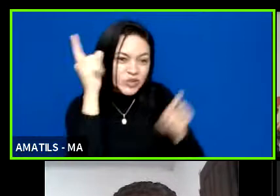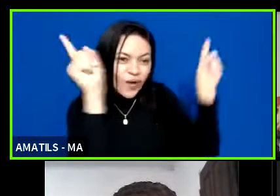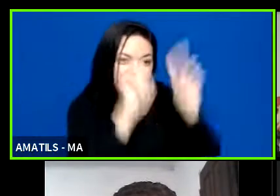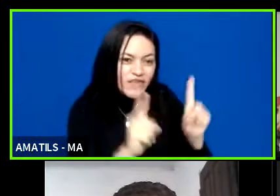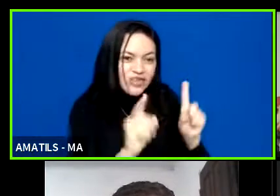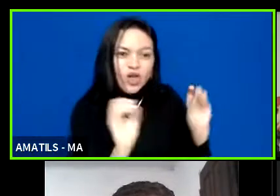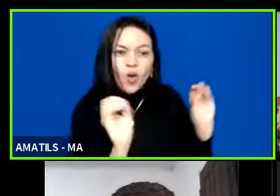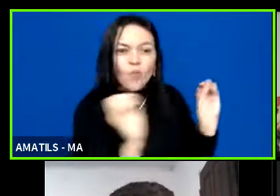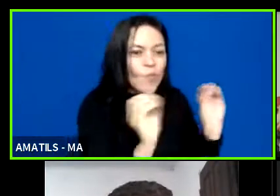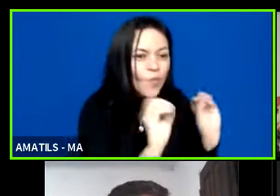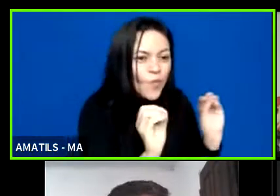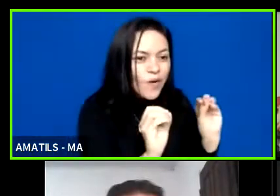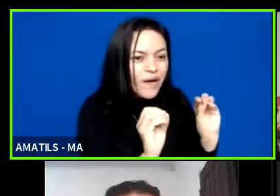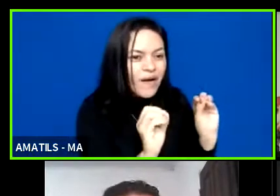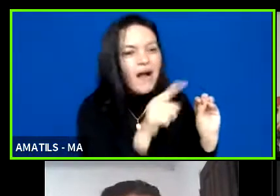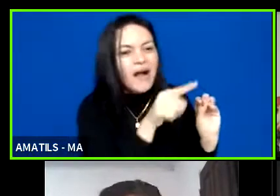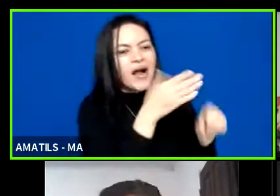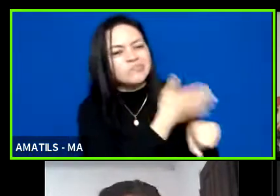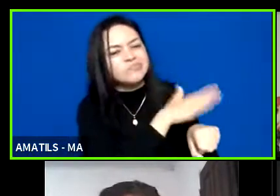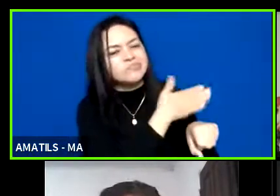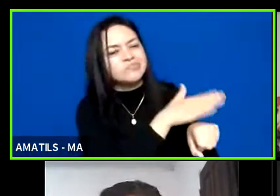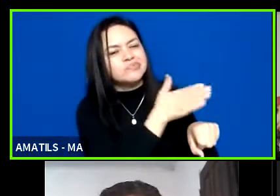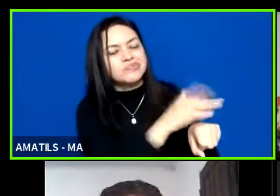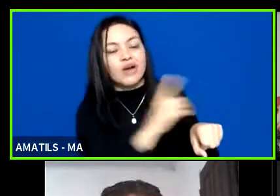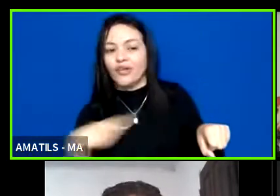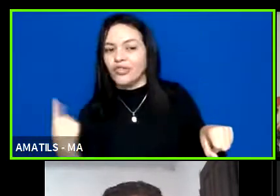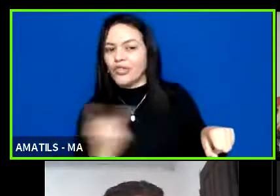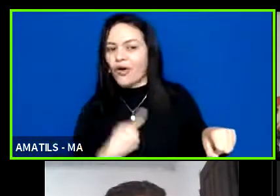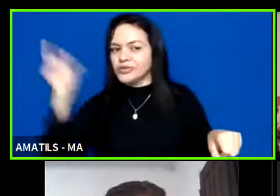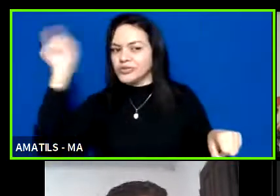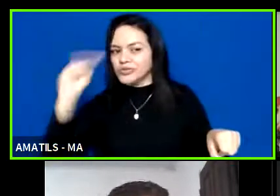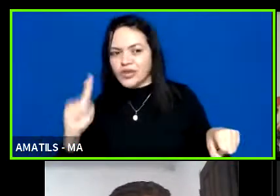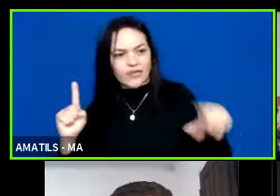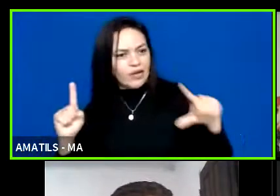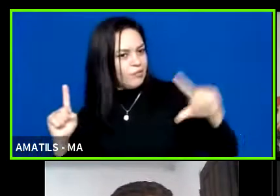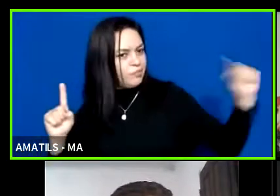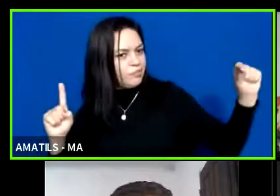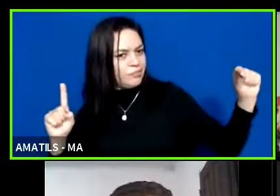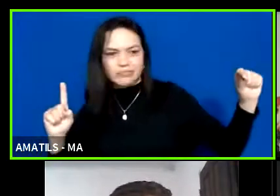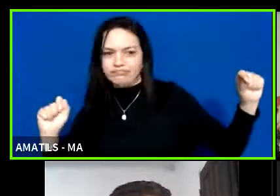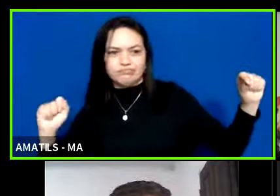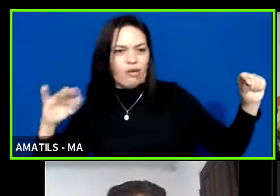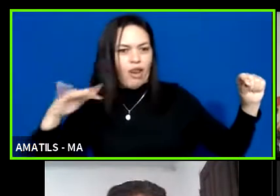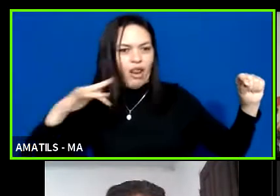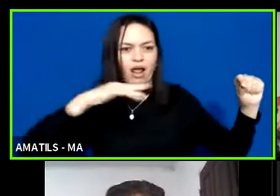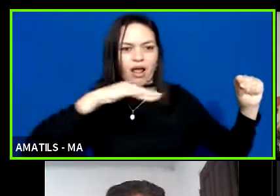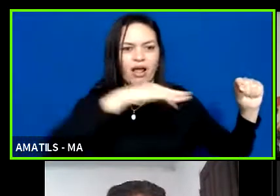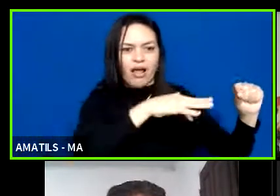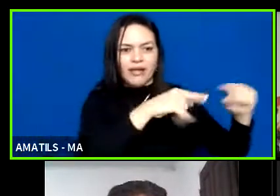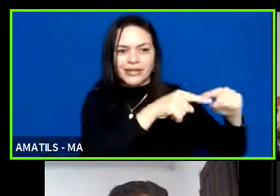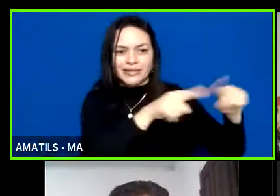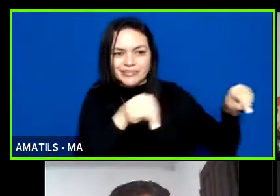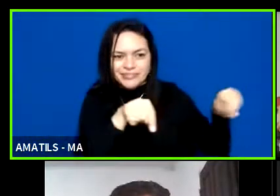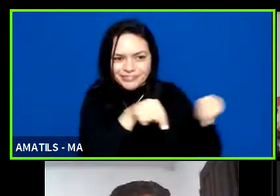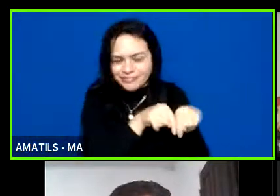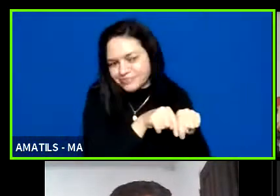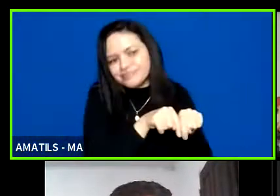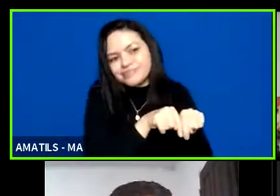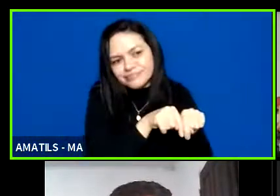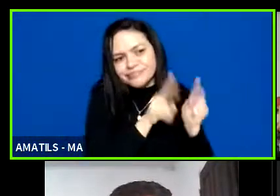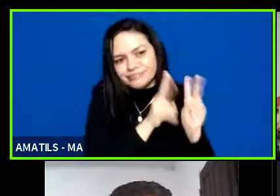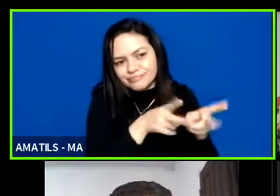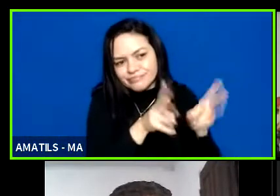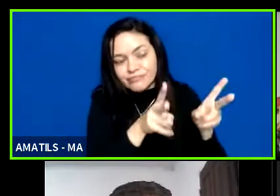nós, como sobra, entrarmos nesses espaços. E isso só inverte lá no Centro de Treinamento Paralímpico Brasileiro, onde fica o Comitê